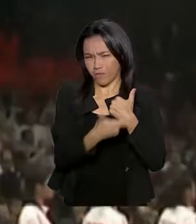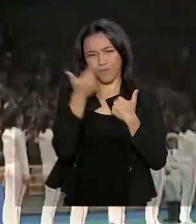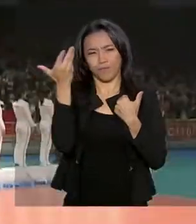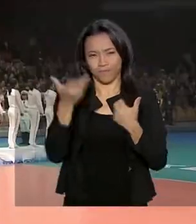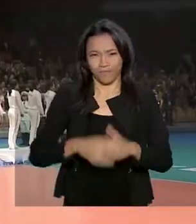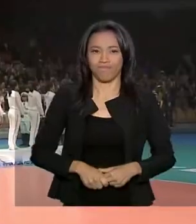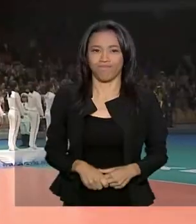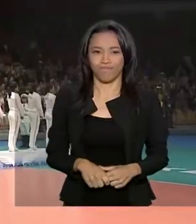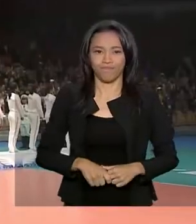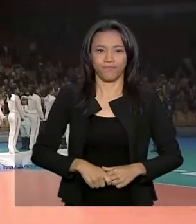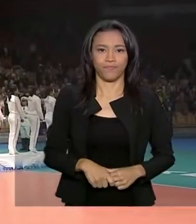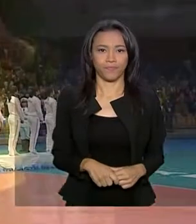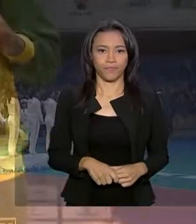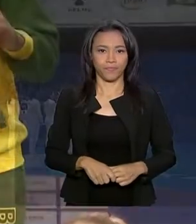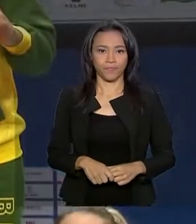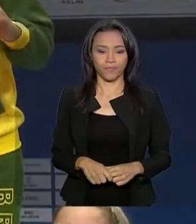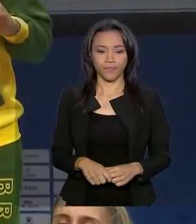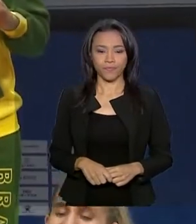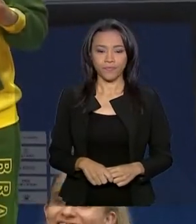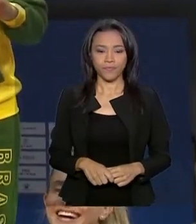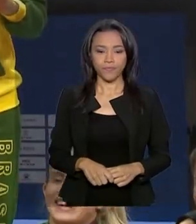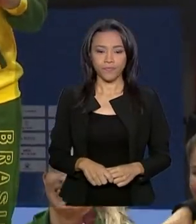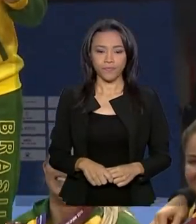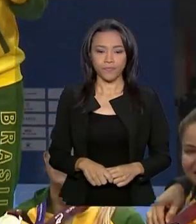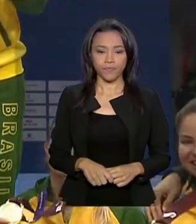agradecer Então, a exército por exército brasileiro, vai o exército força que